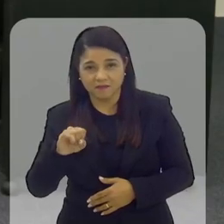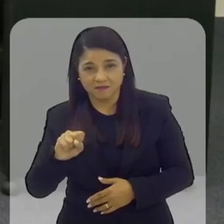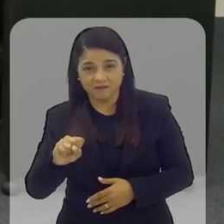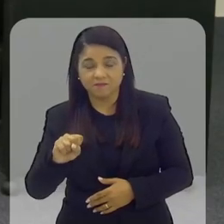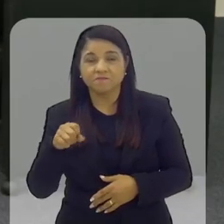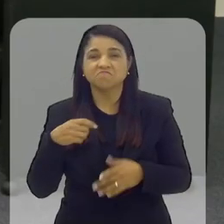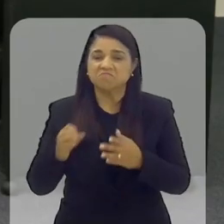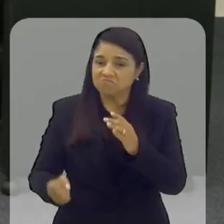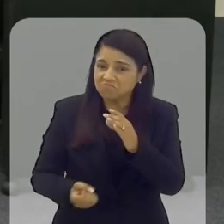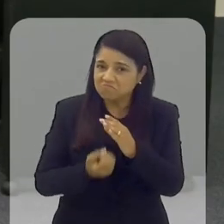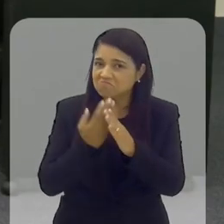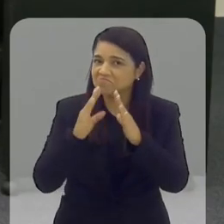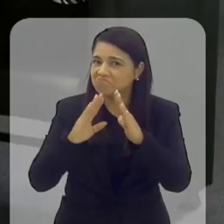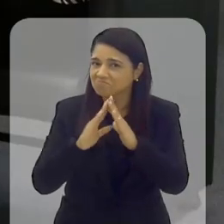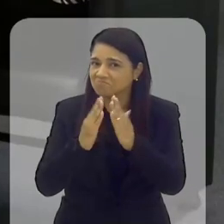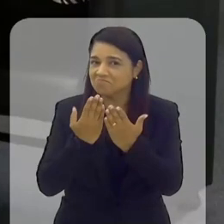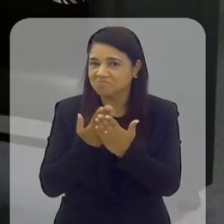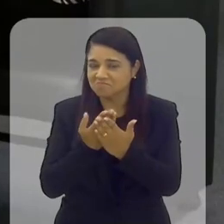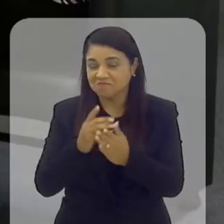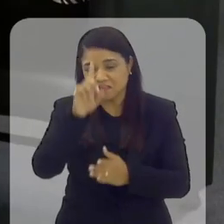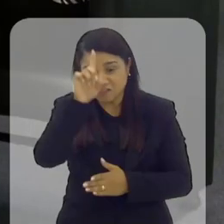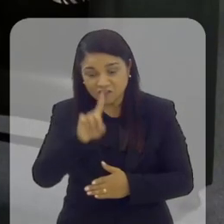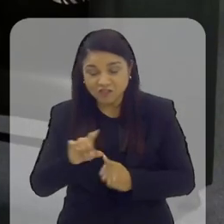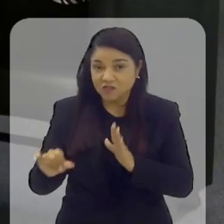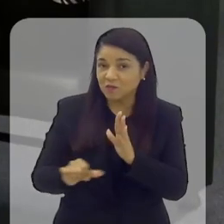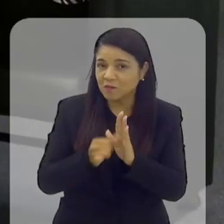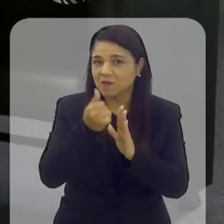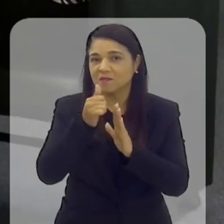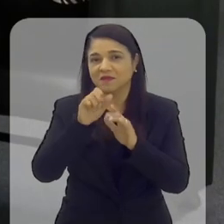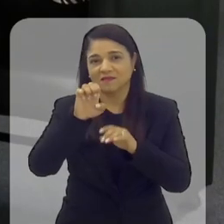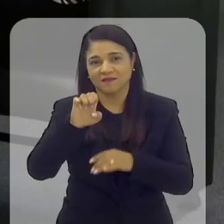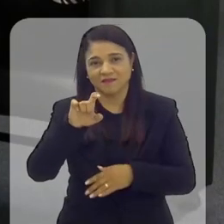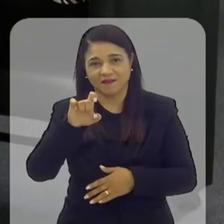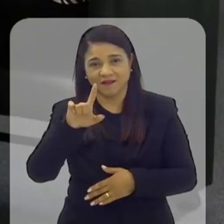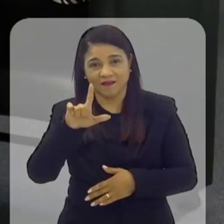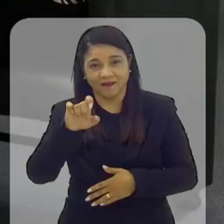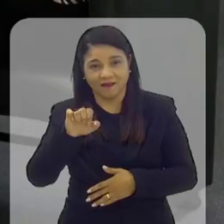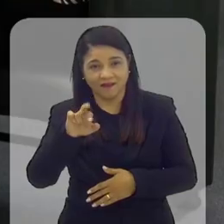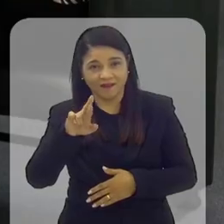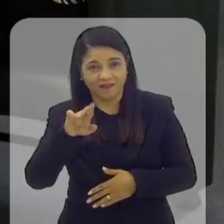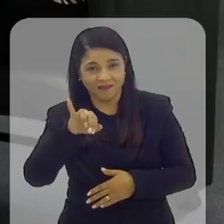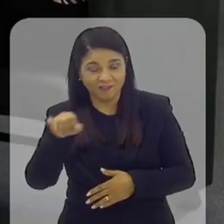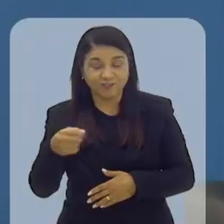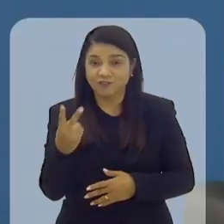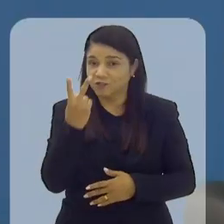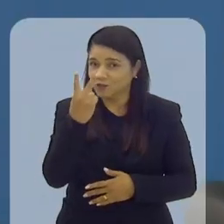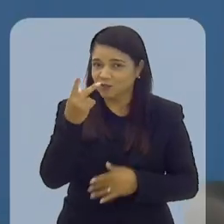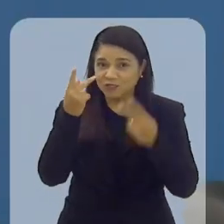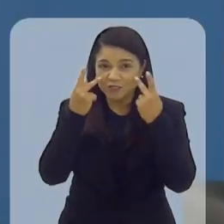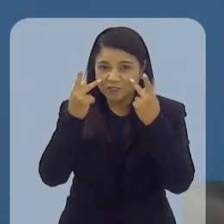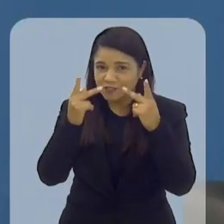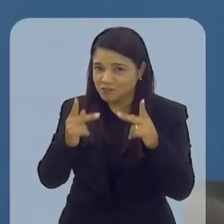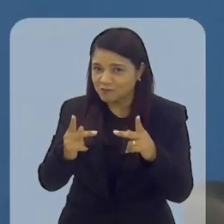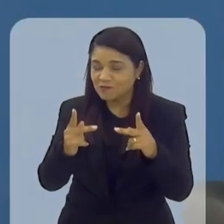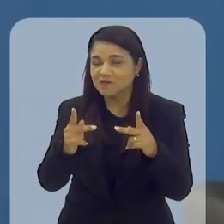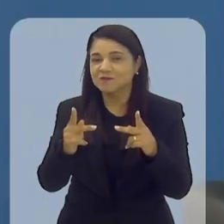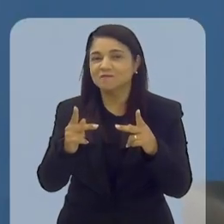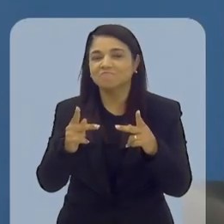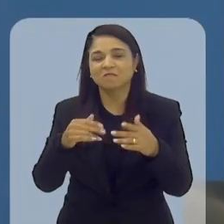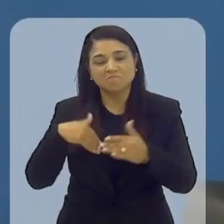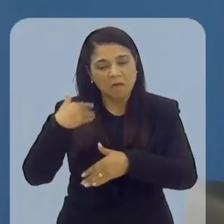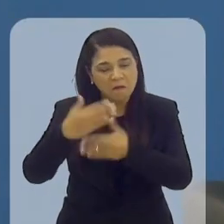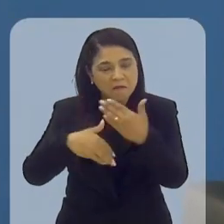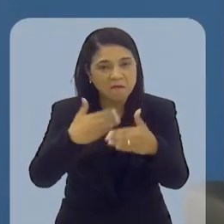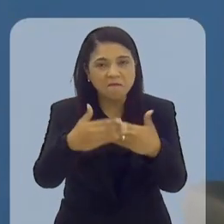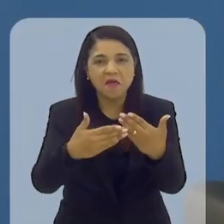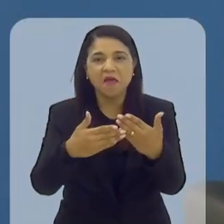criação da escola e foi a primeira diretora da ELERJ. E duas testemunhas oculares de todo esse processo,